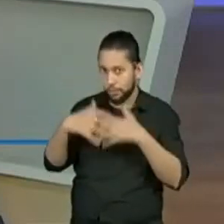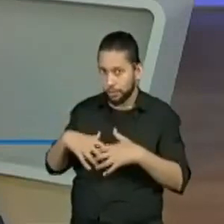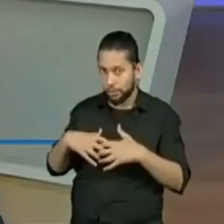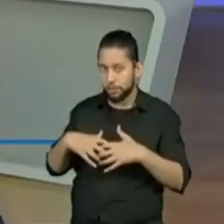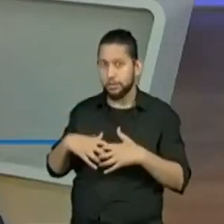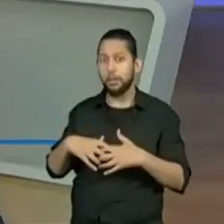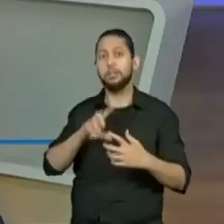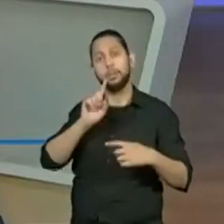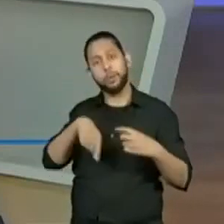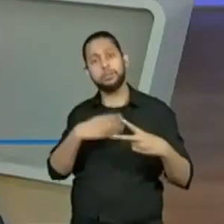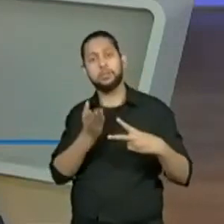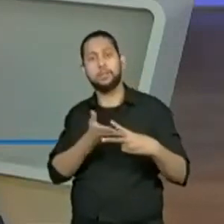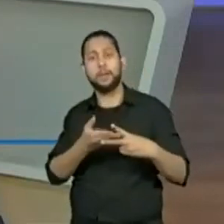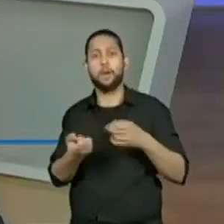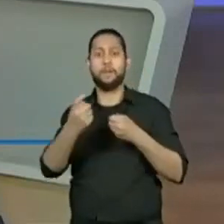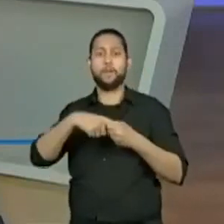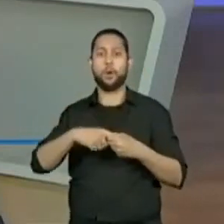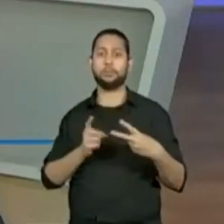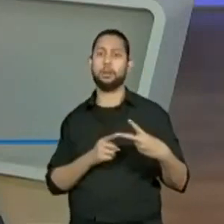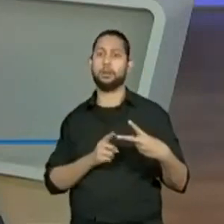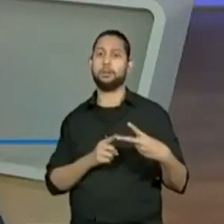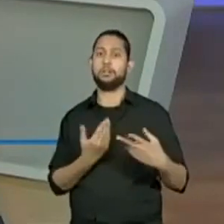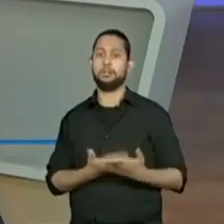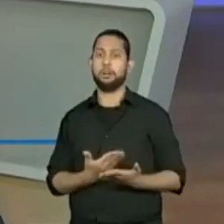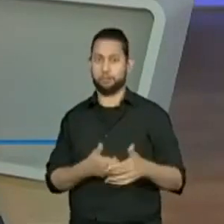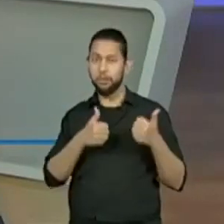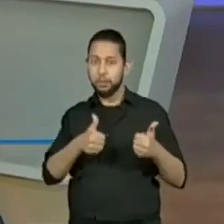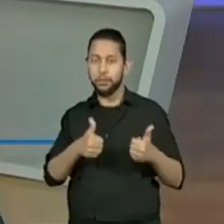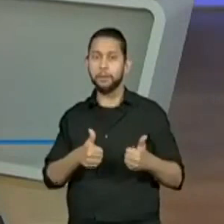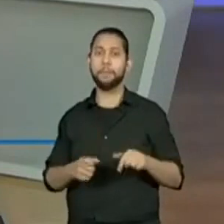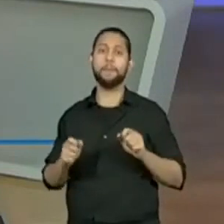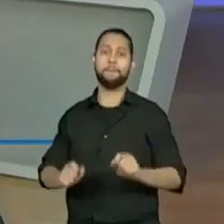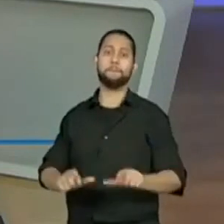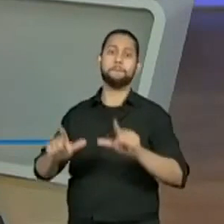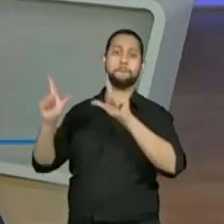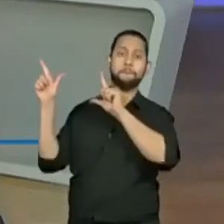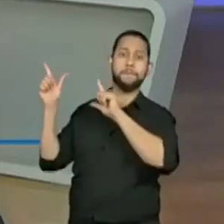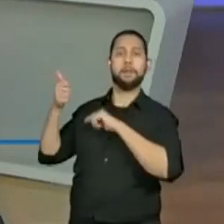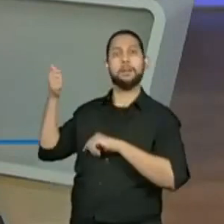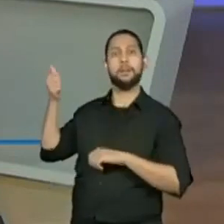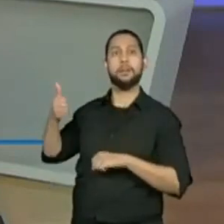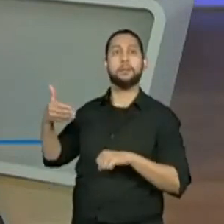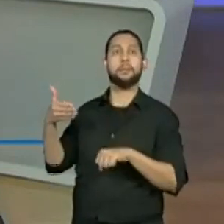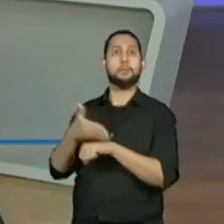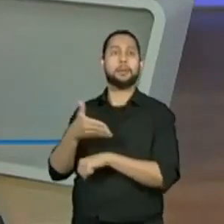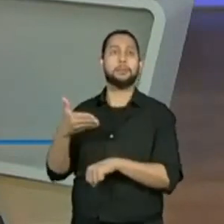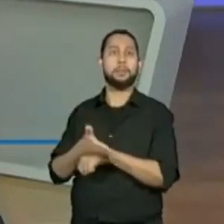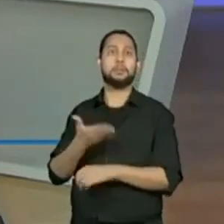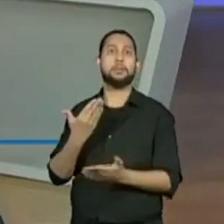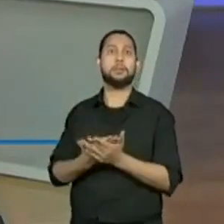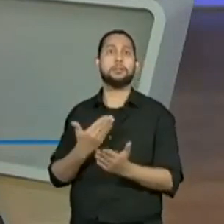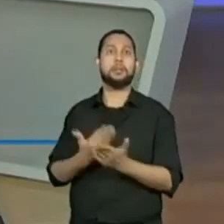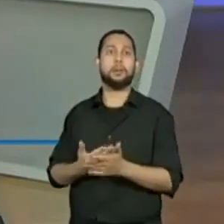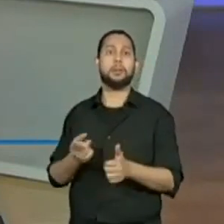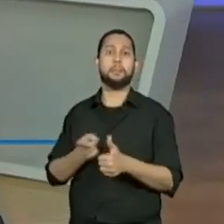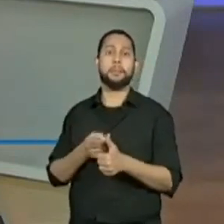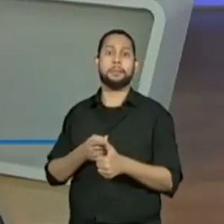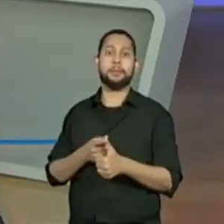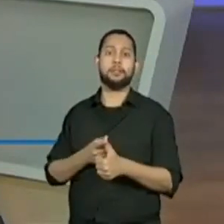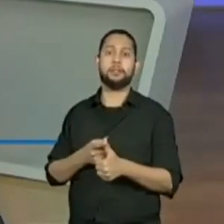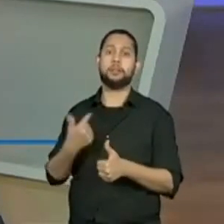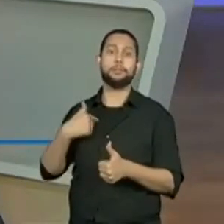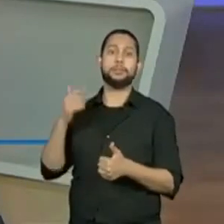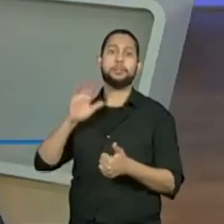segurar, não vou nem mostrar agora. A vai parar. Eu vou na telinha de participação dessa nossa primeira aula. Pior que eu vou ter que